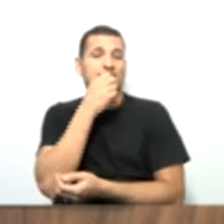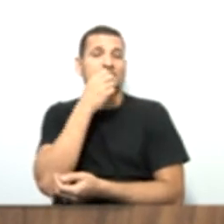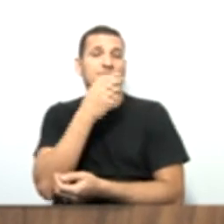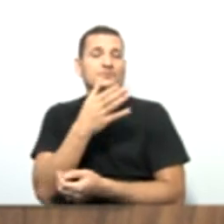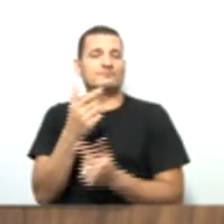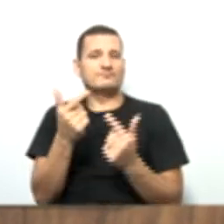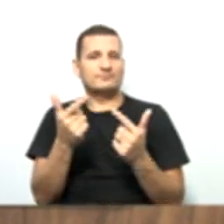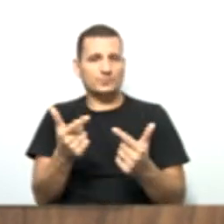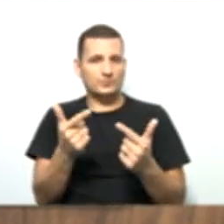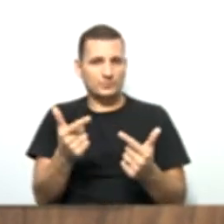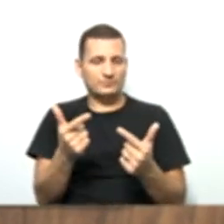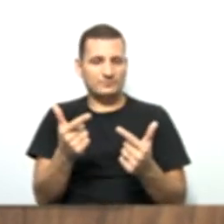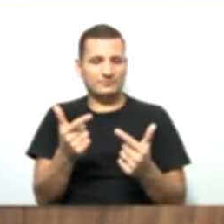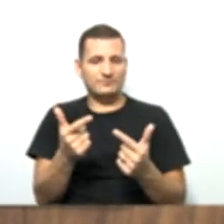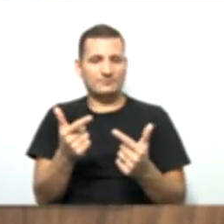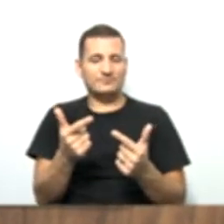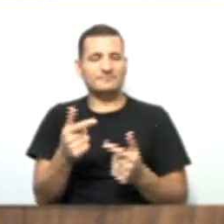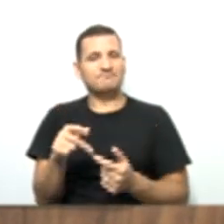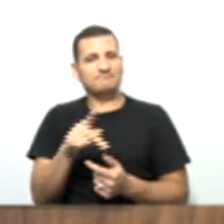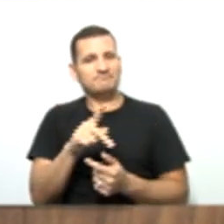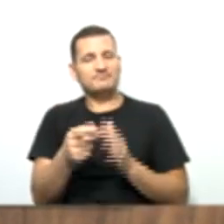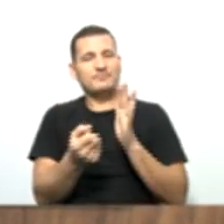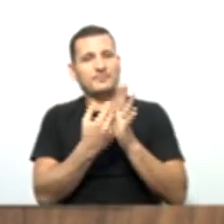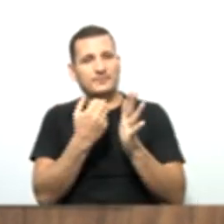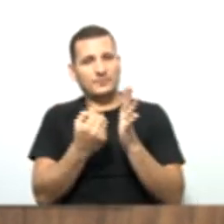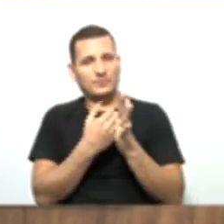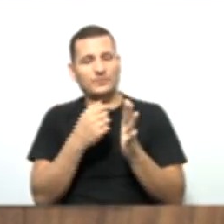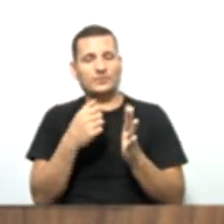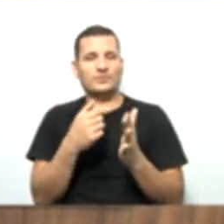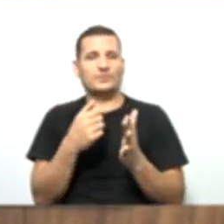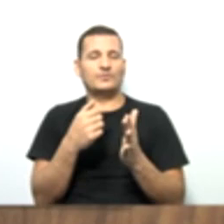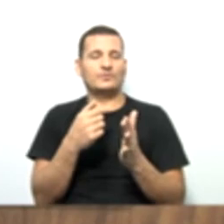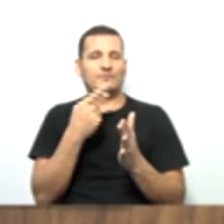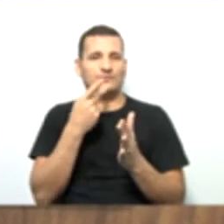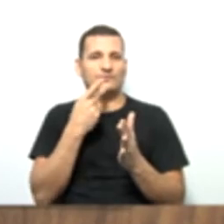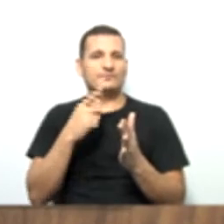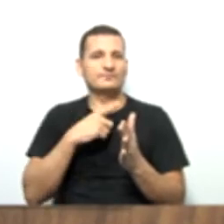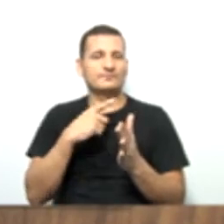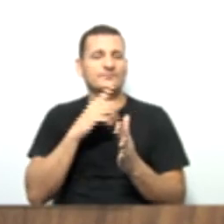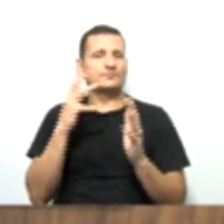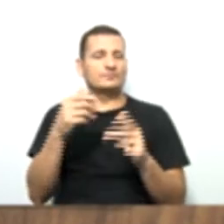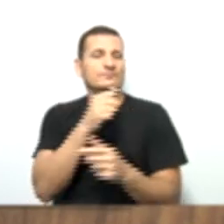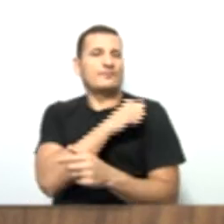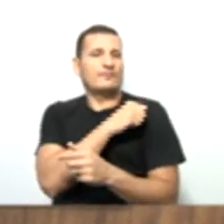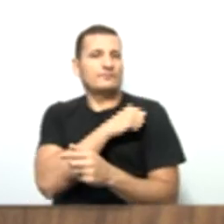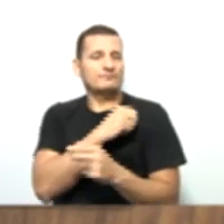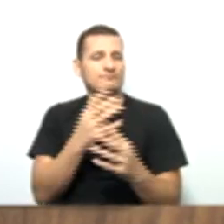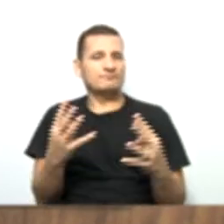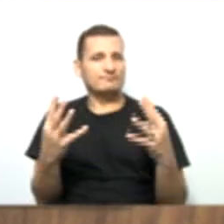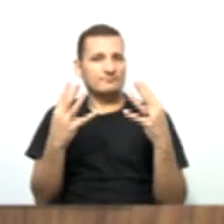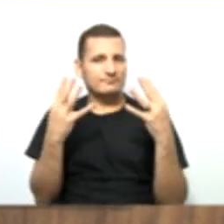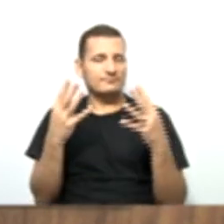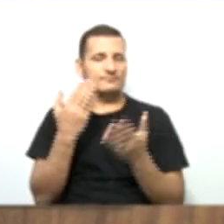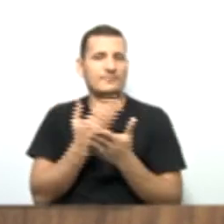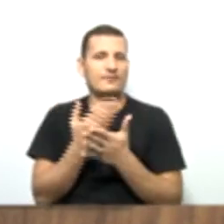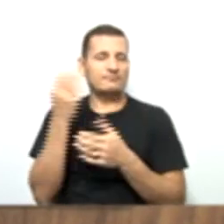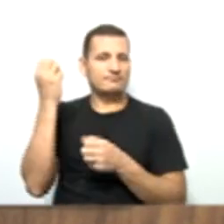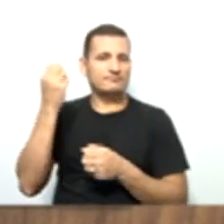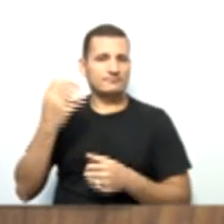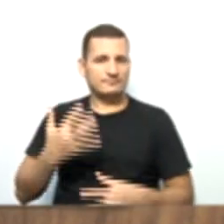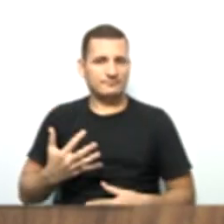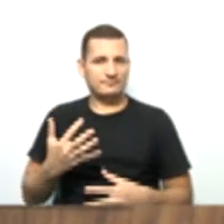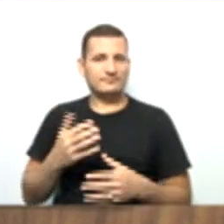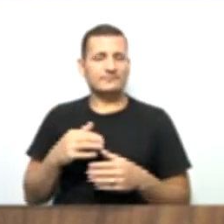sorte mesmo aí, as professoras mandaram aqui dizendo que estão todos lá concentrados na revisão, professora. Então, gente, ó,